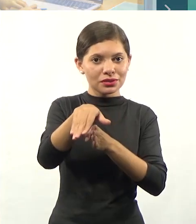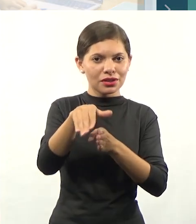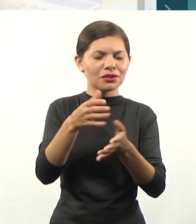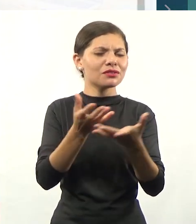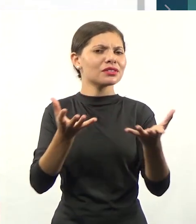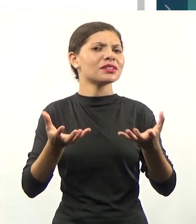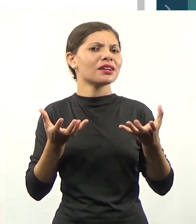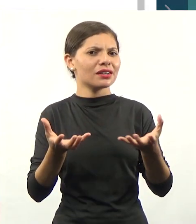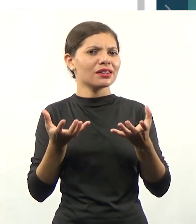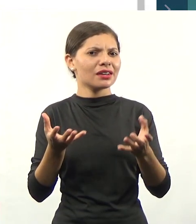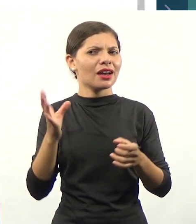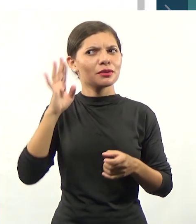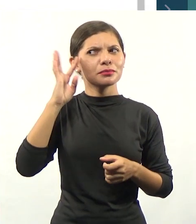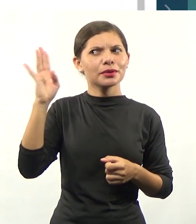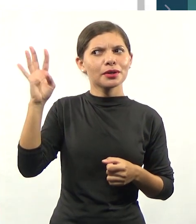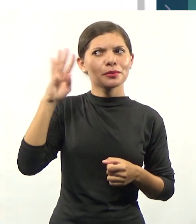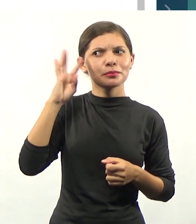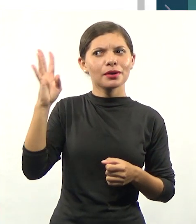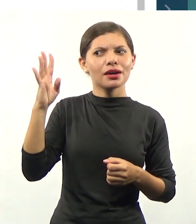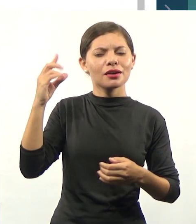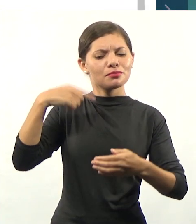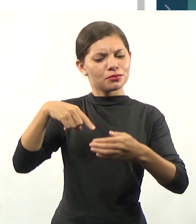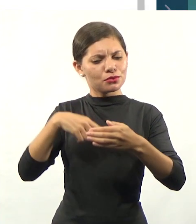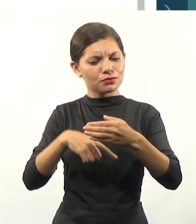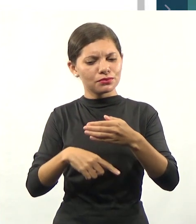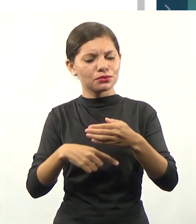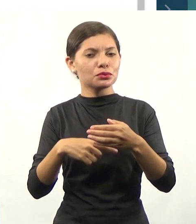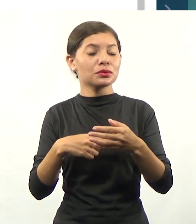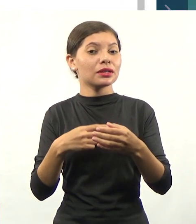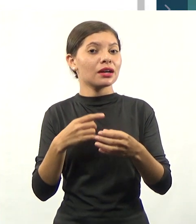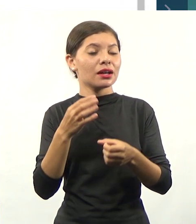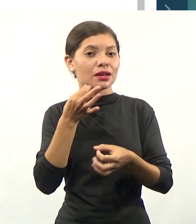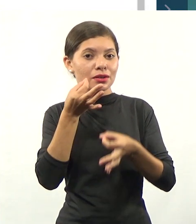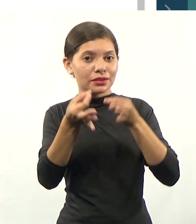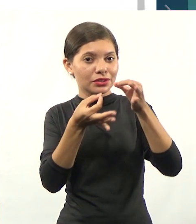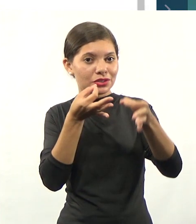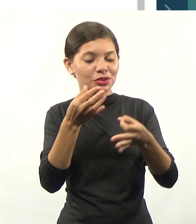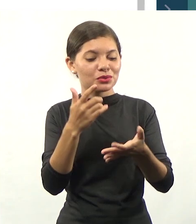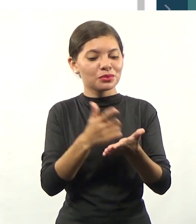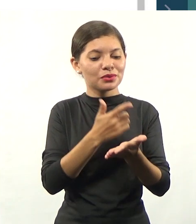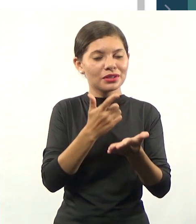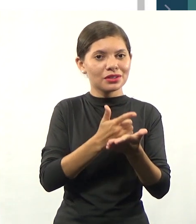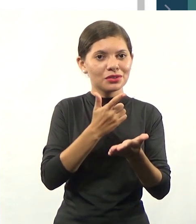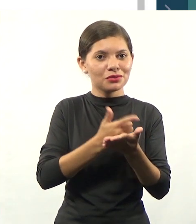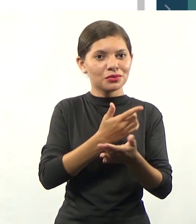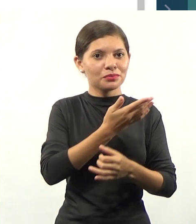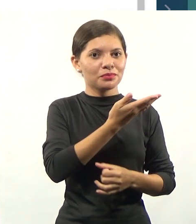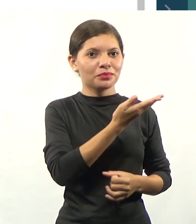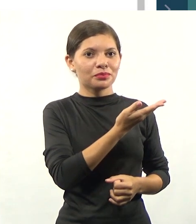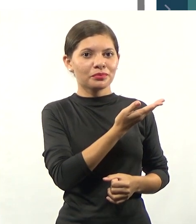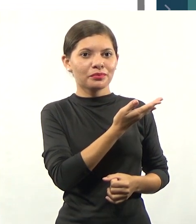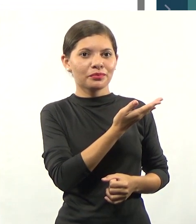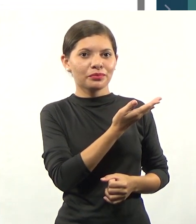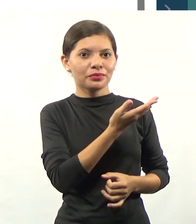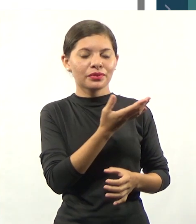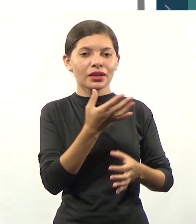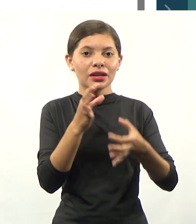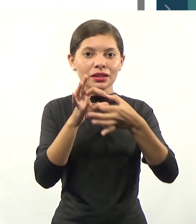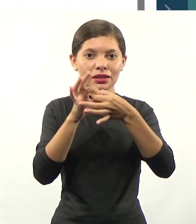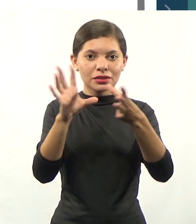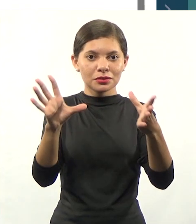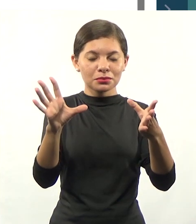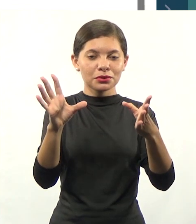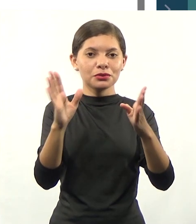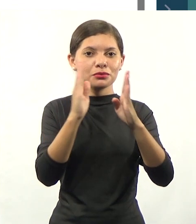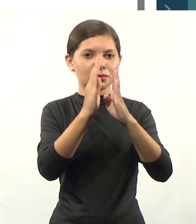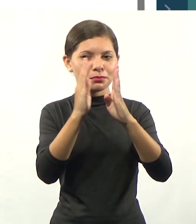quiser aí fazer uma reflexão mais provocativa, a gente indica o livro da Iria Prezinski, que está disponível lá